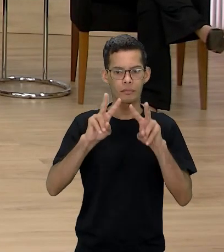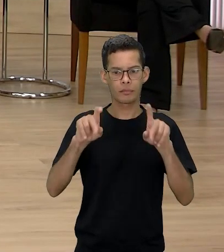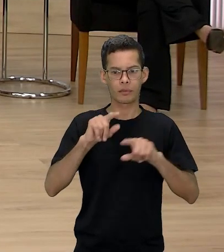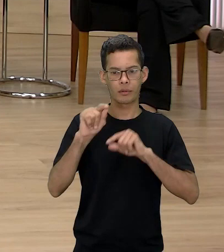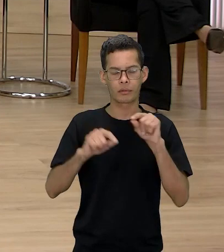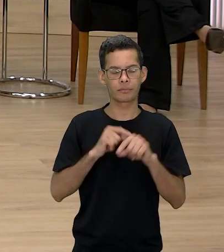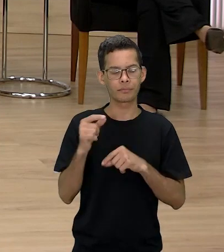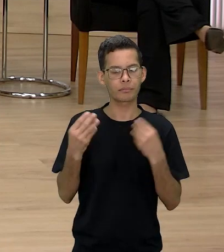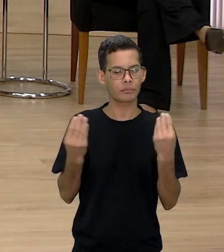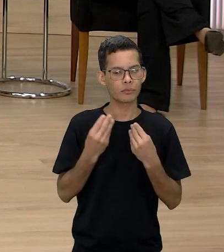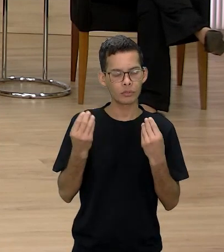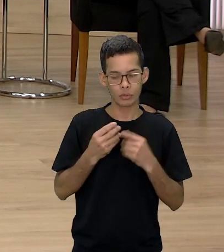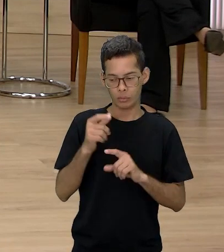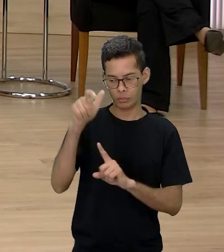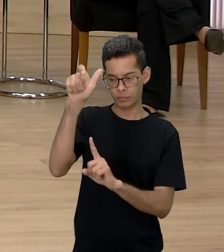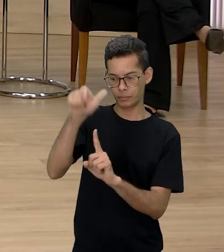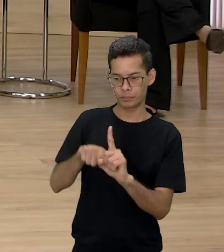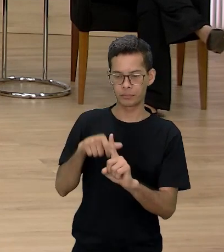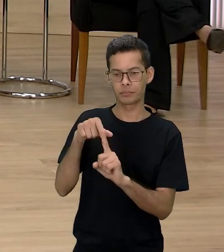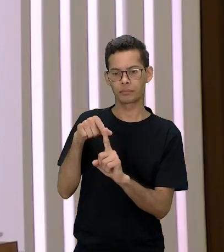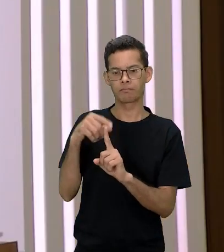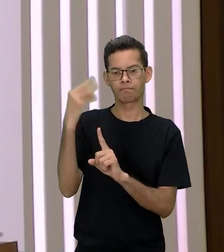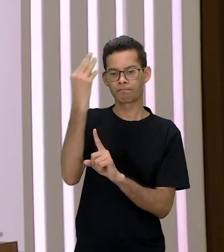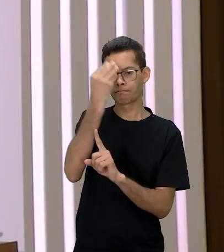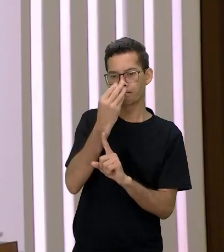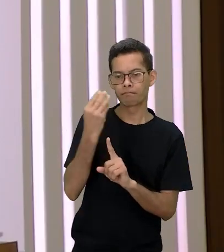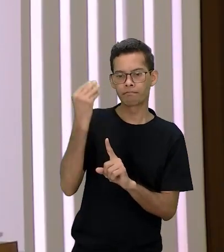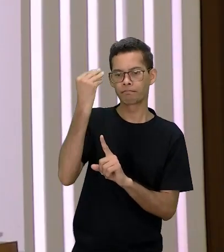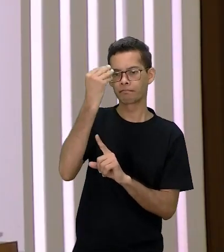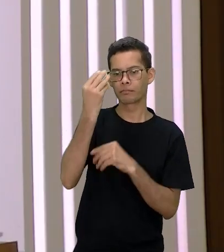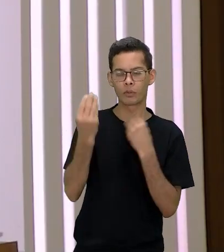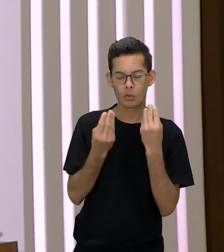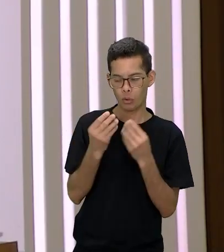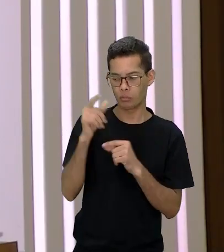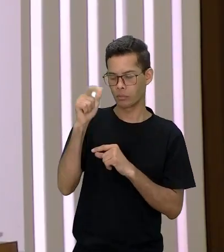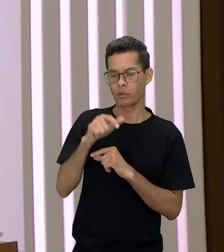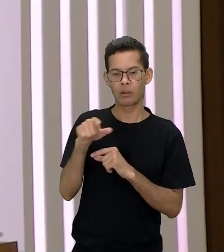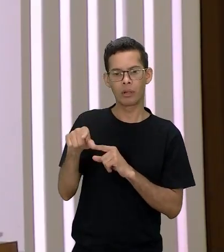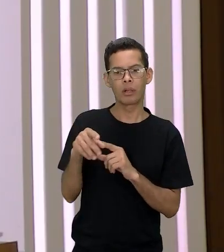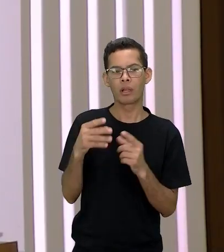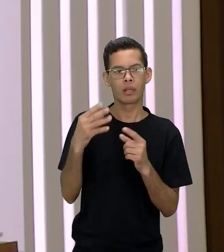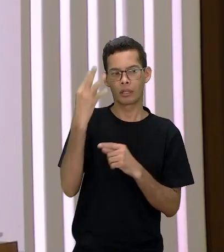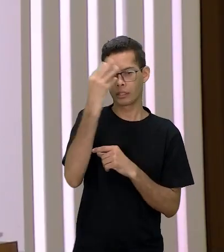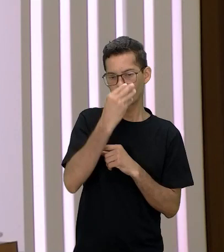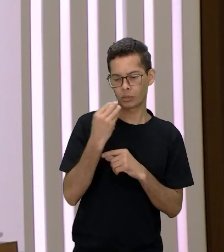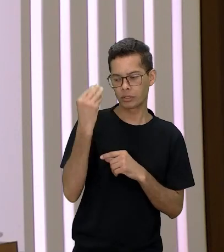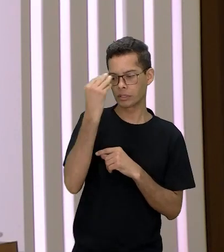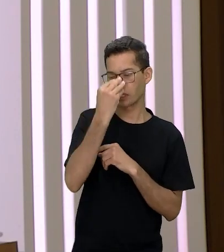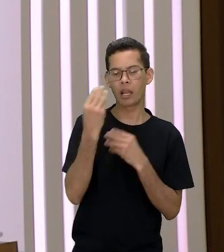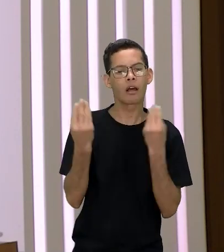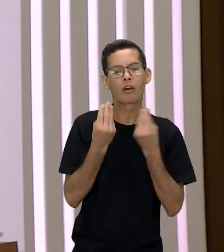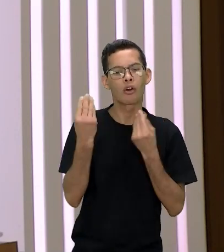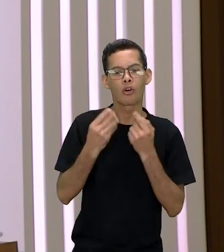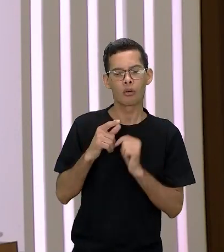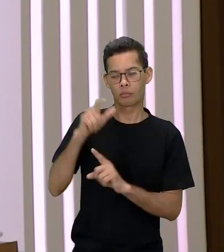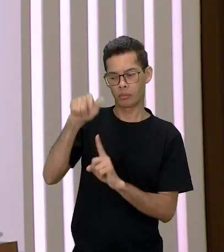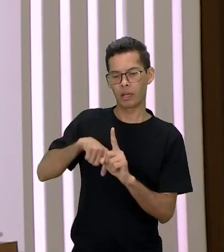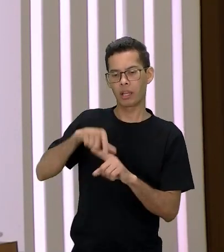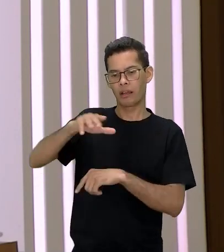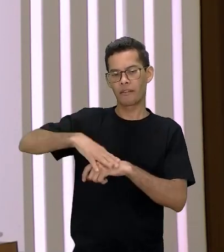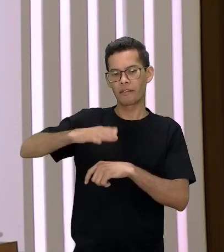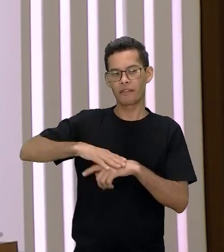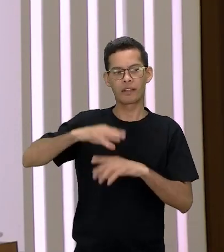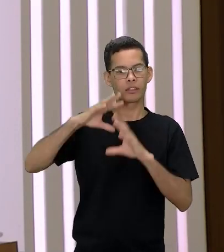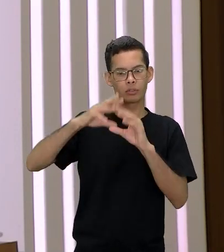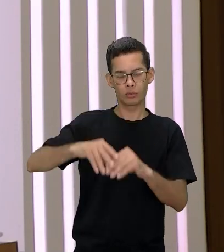exotização dessa personagem né a gente não pode apenas exotizá-la e pensar também que dentro de tudo que ela faz existe muita